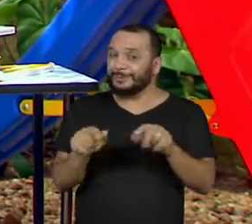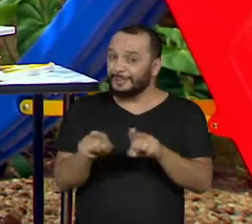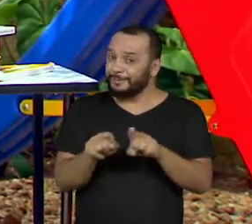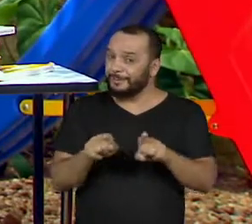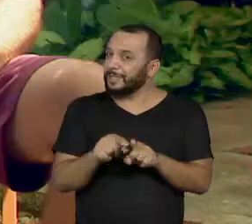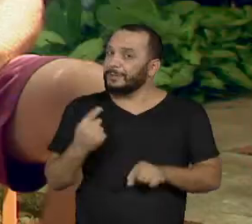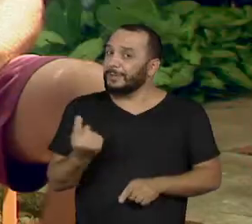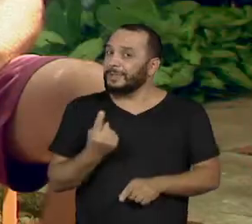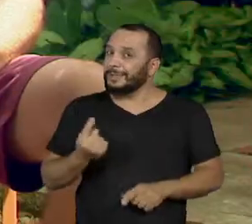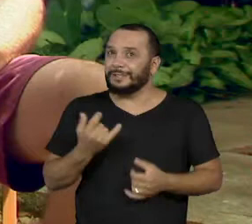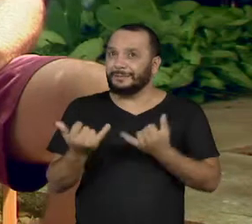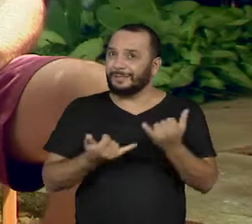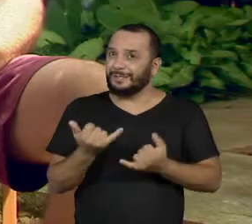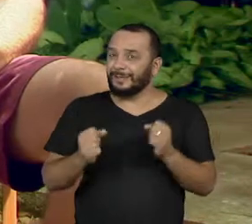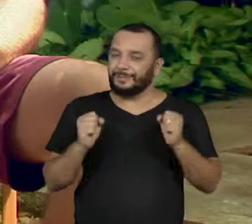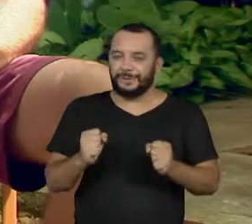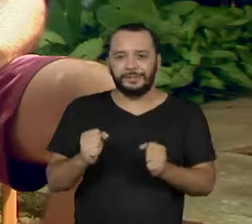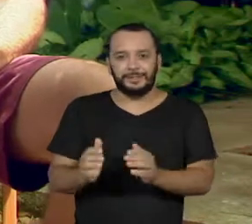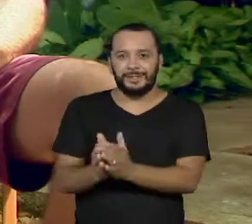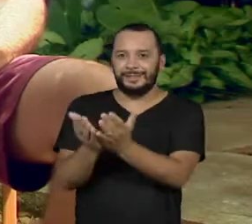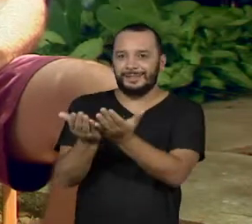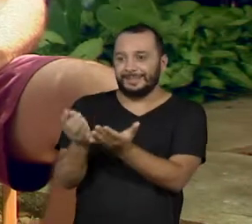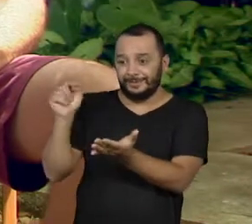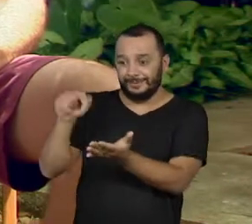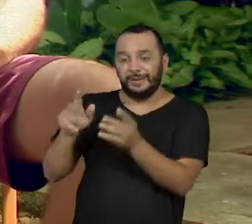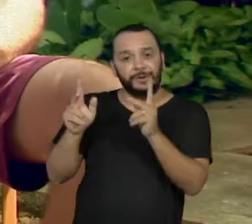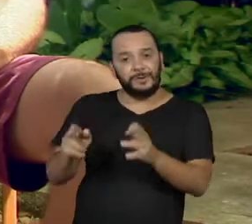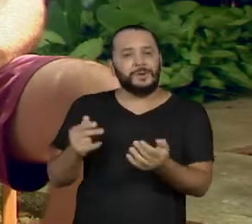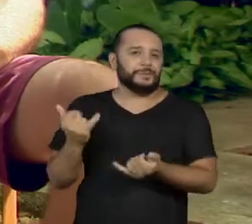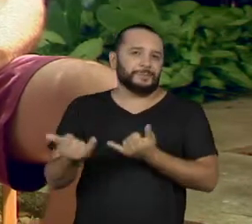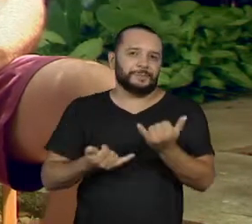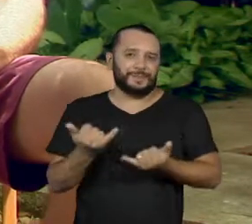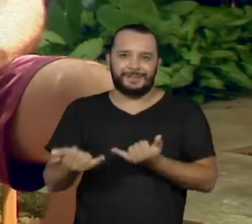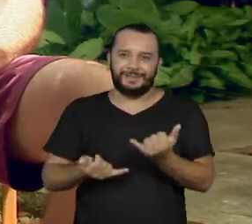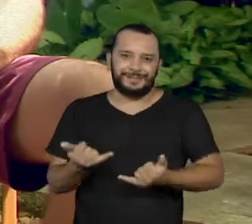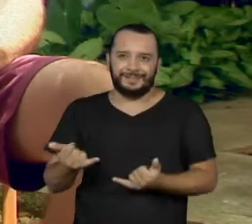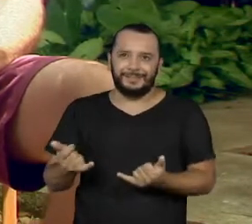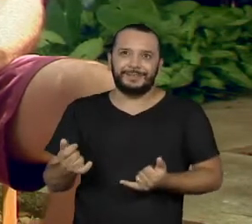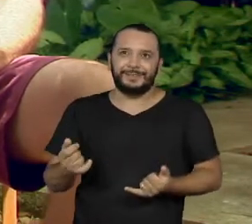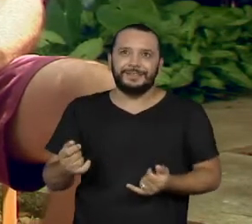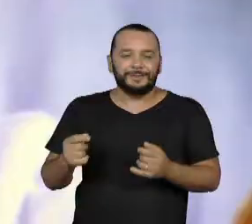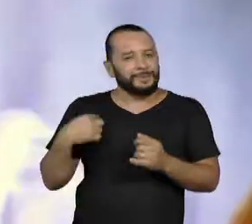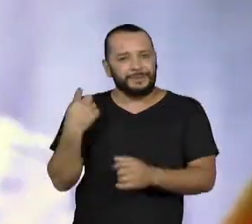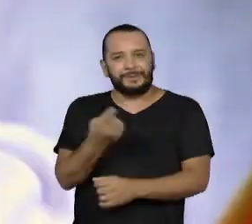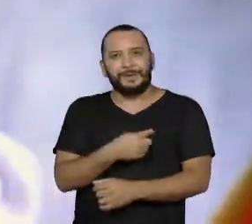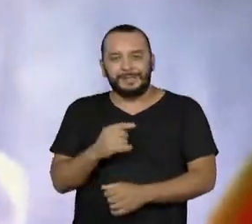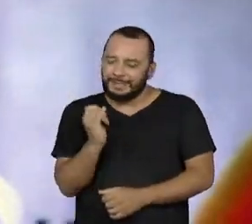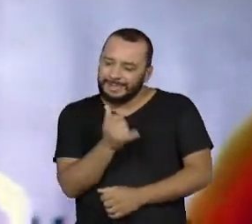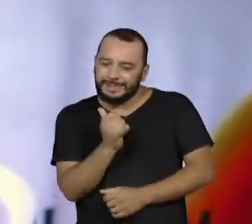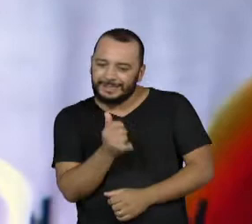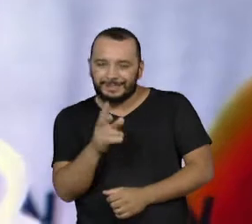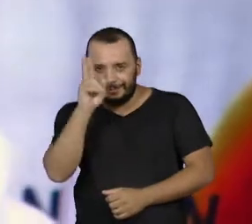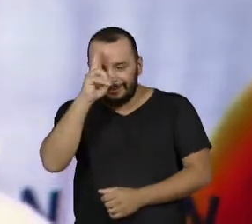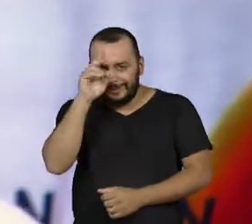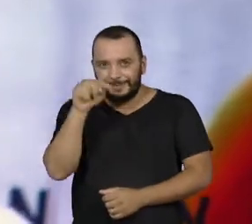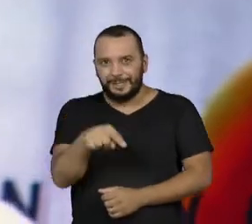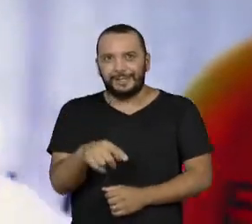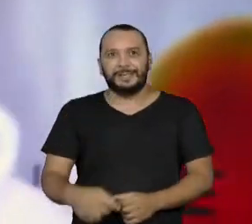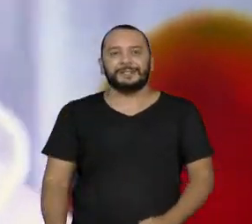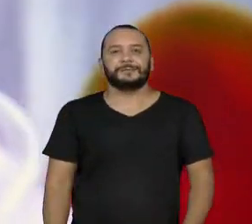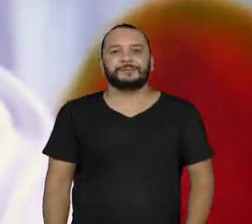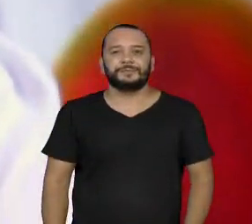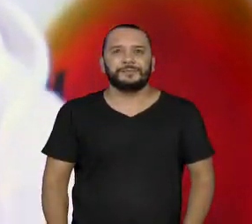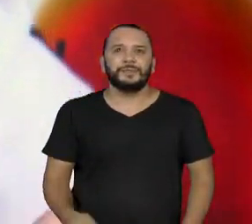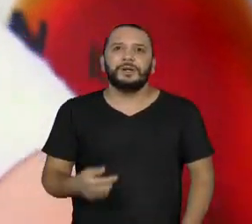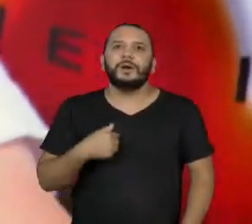brincar sozinha. O livro é como se fosse um brinquedo que depende da gente para ganhar vida, né? Assim. Olha eles.